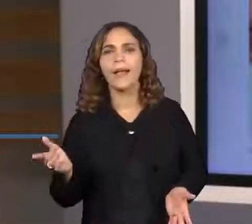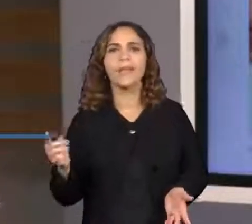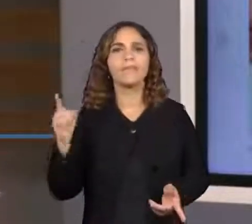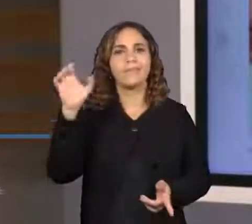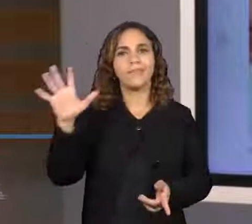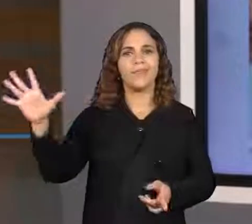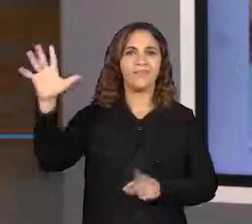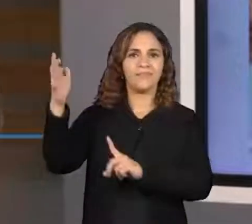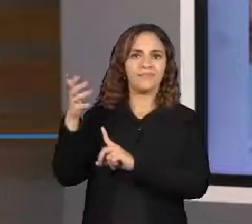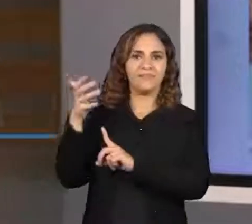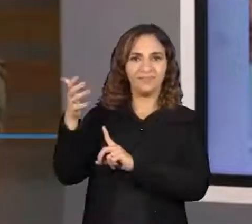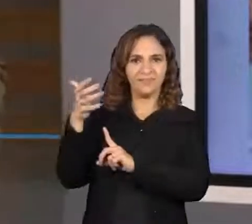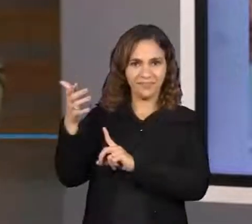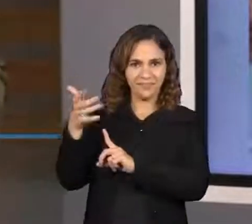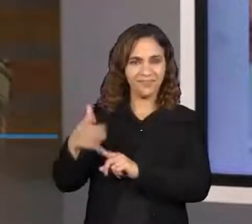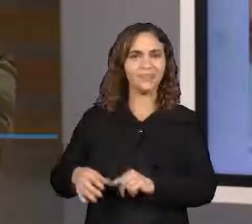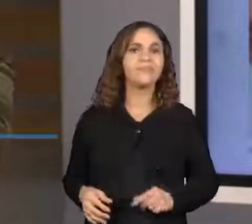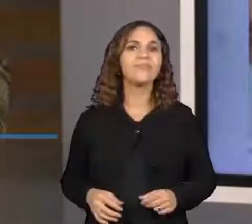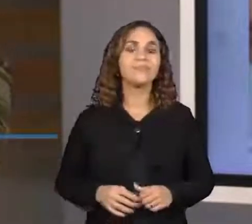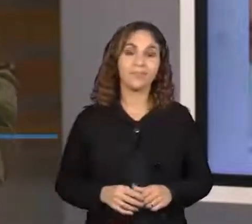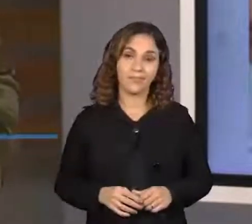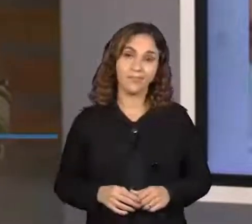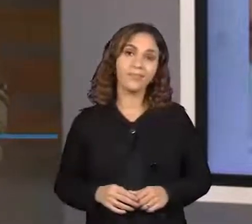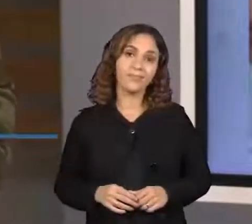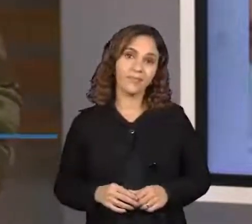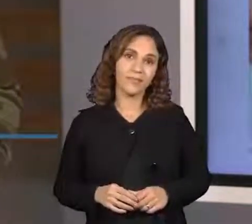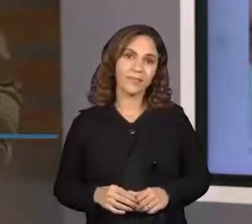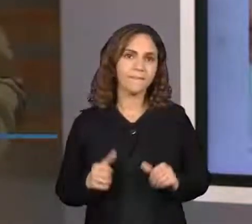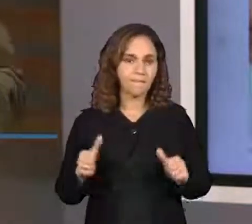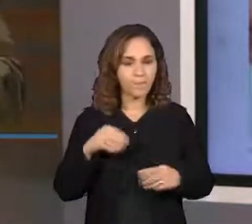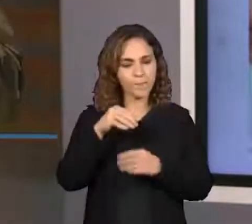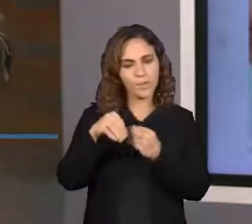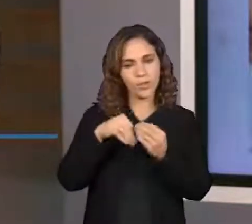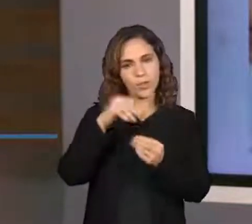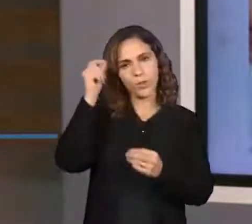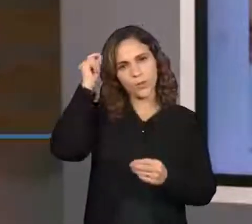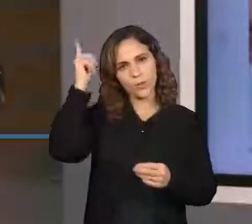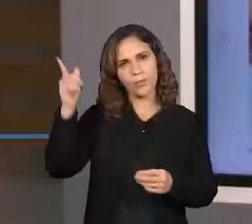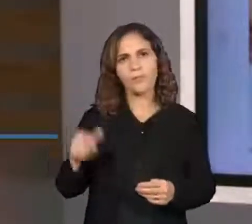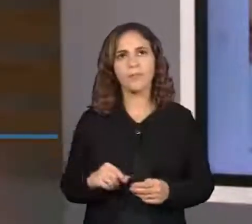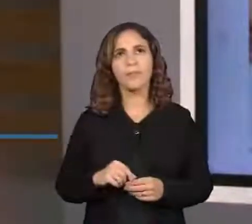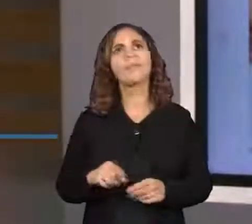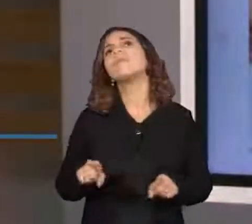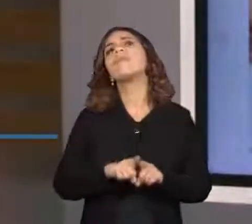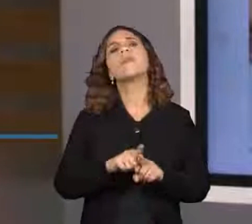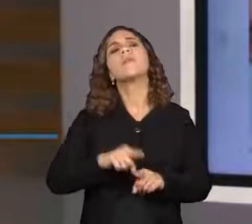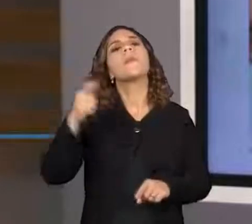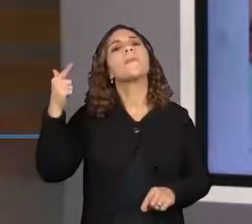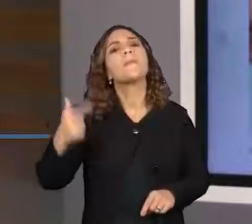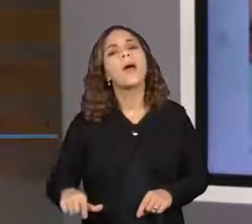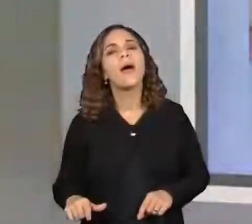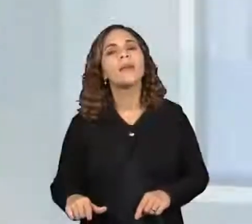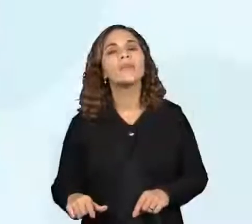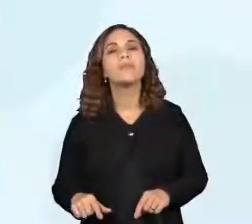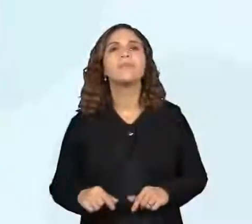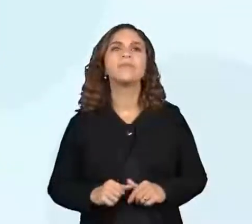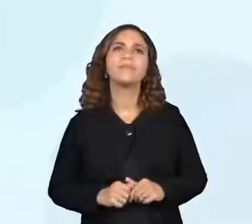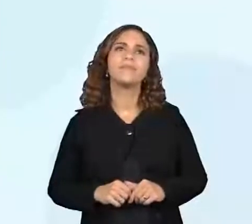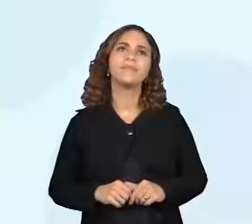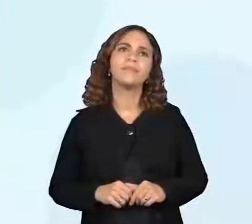o país seja tão rico aí, se misturando tantas culturas. Mas tem um outro povo aí que contribuiu bastante também. Vamos conhecer?